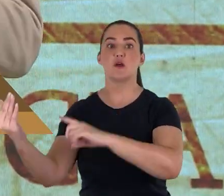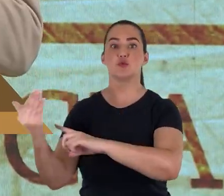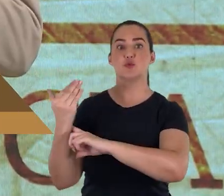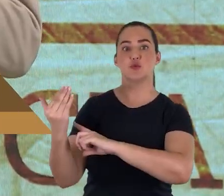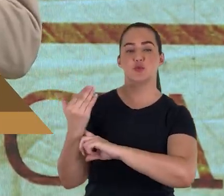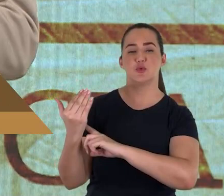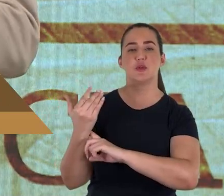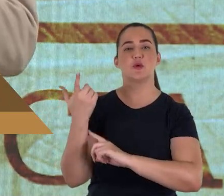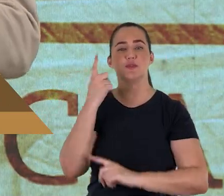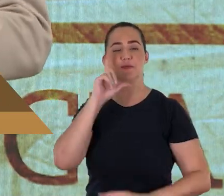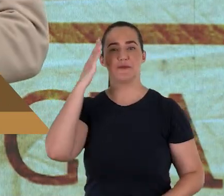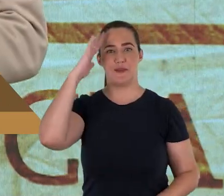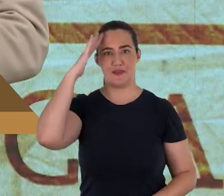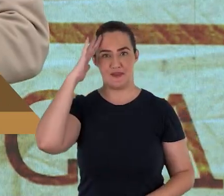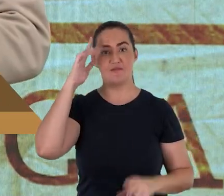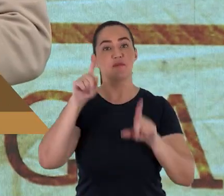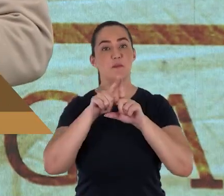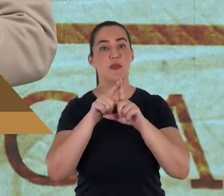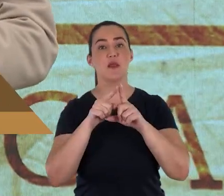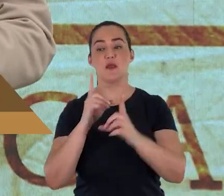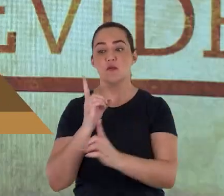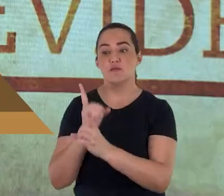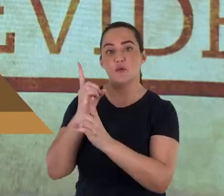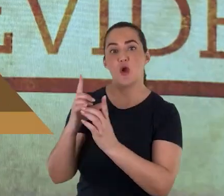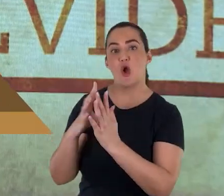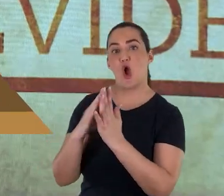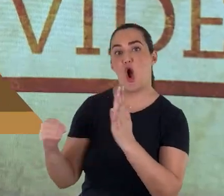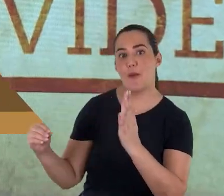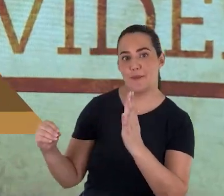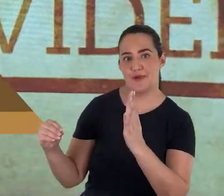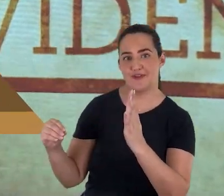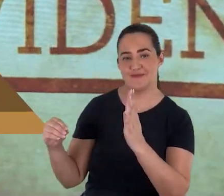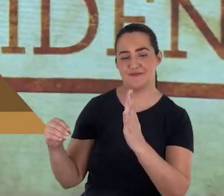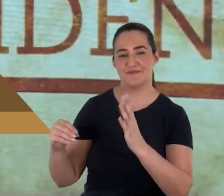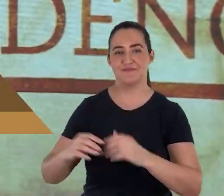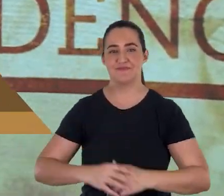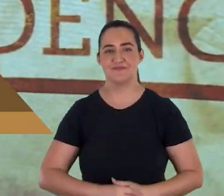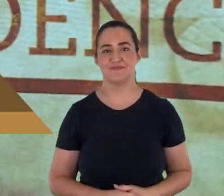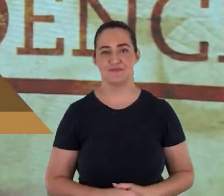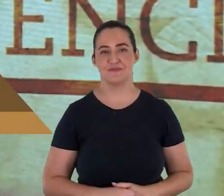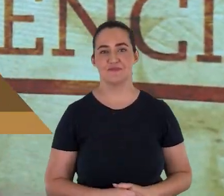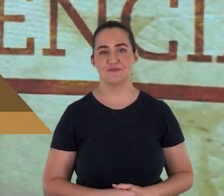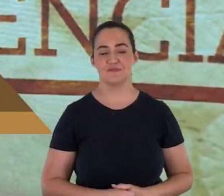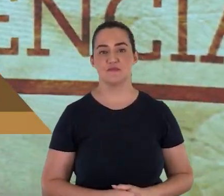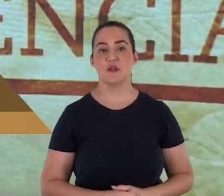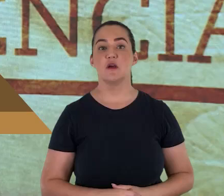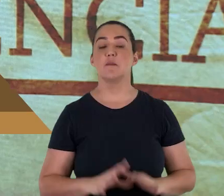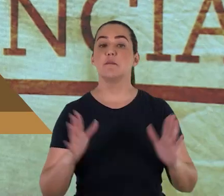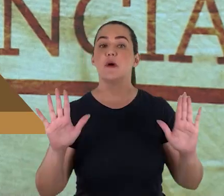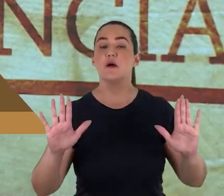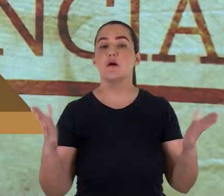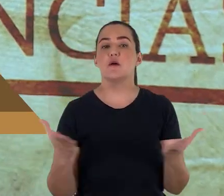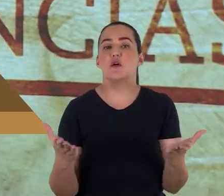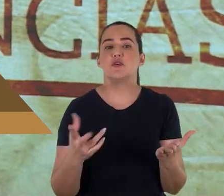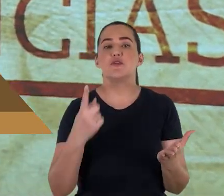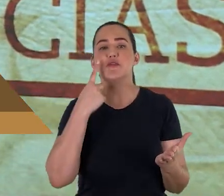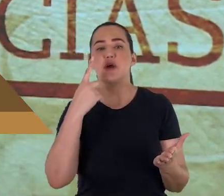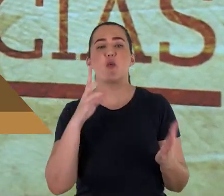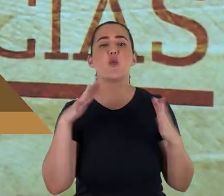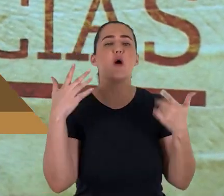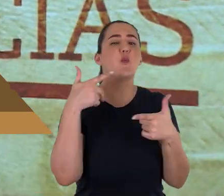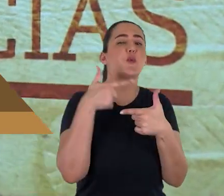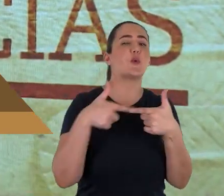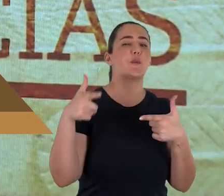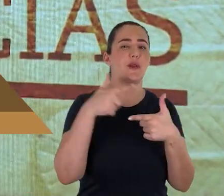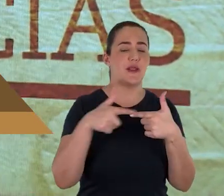famosos Manuscritos do Mar Morto. Antes, vamos ver qual é a problemática de hoje e como ela esbarra um